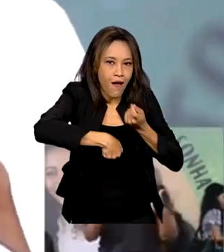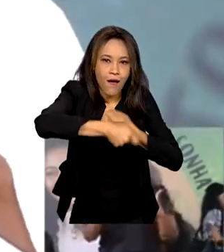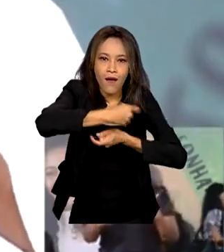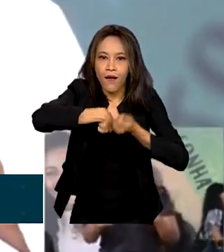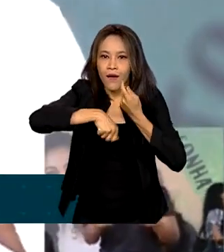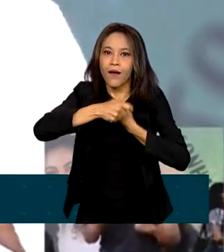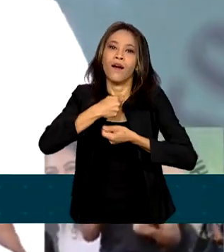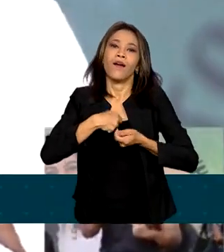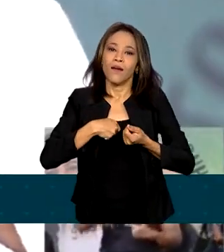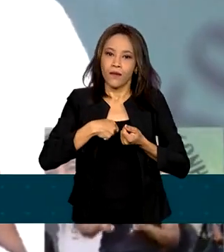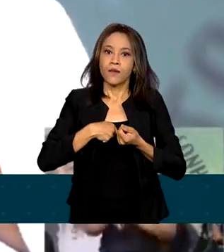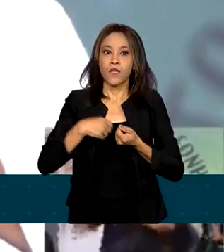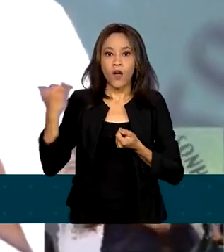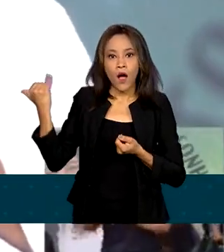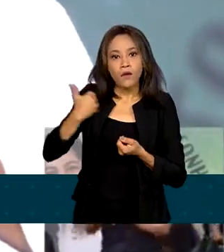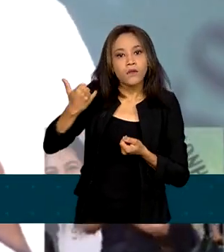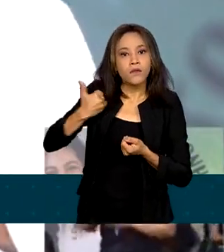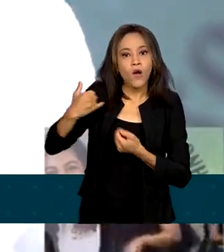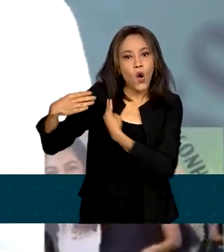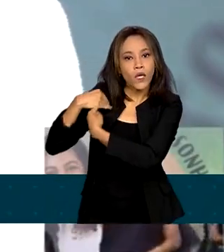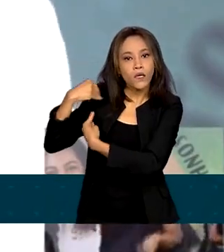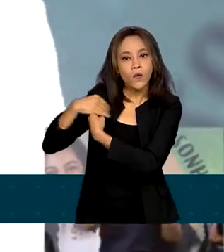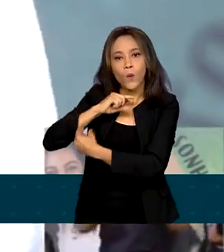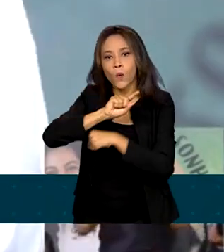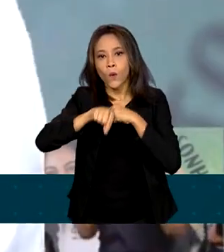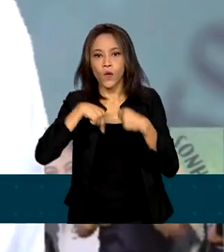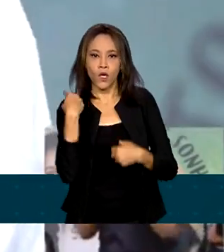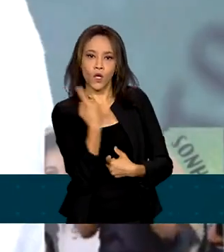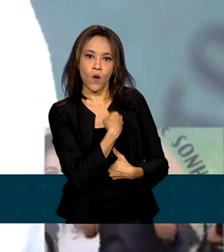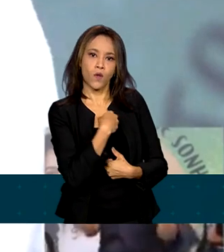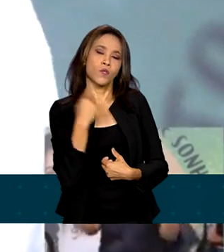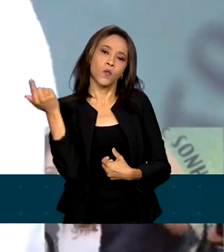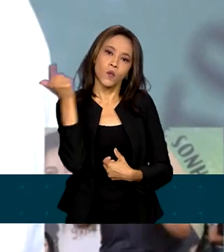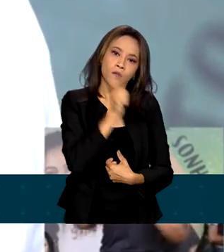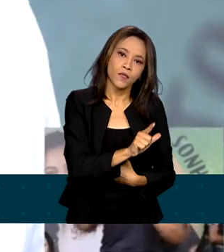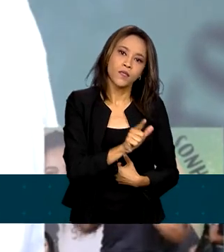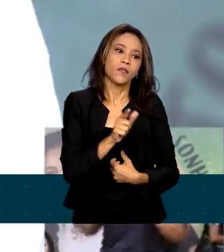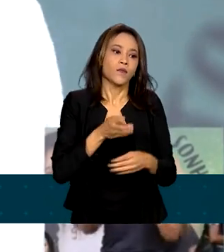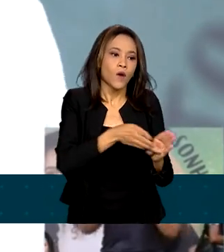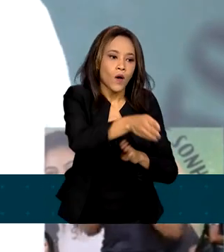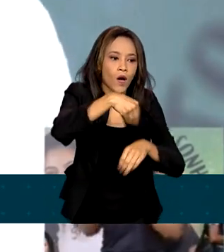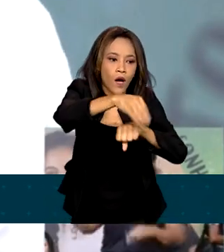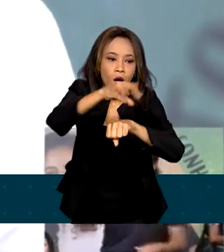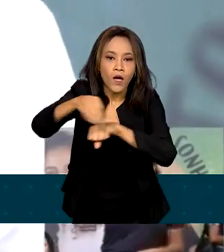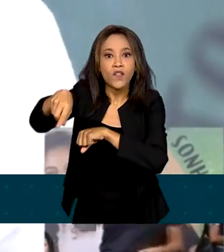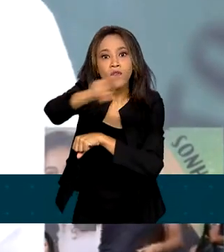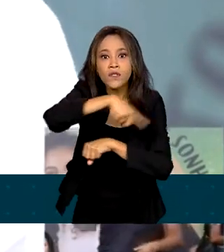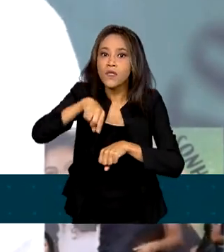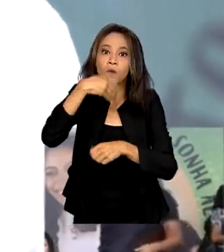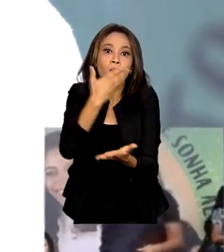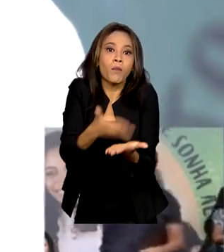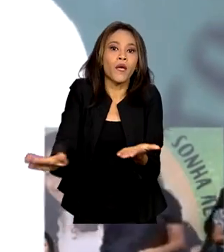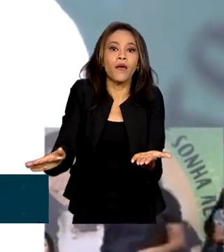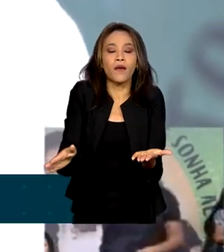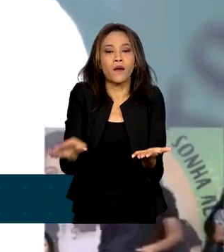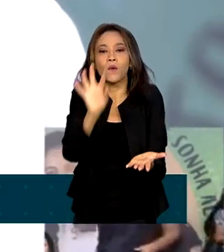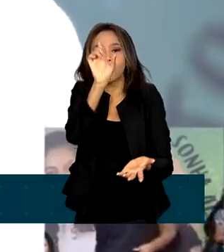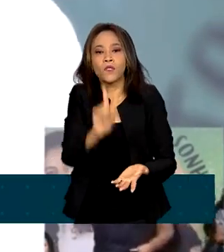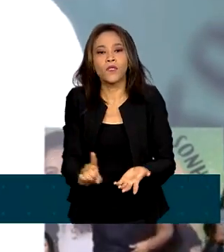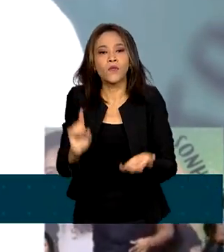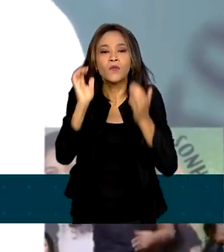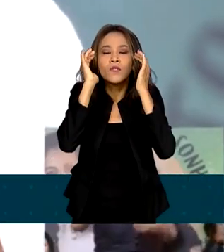orientação é que a gente tenha a capacidade de nunca perder esse direito de sonhar. Sonhar,